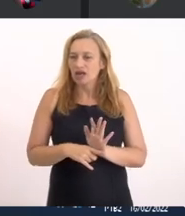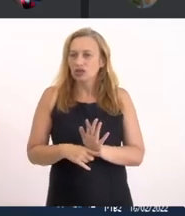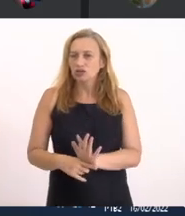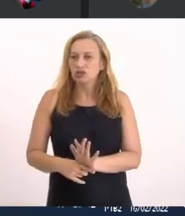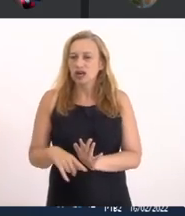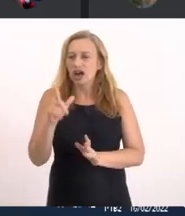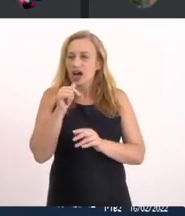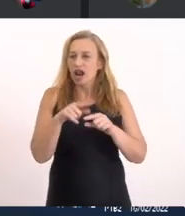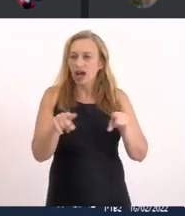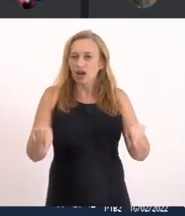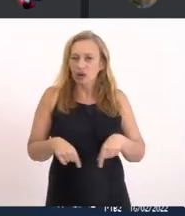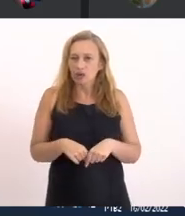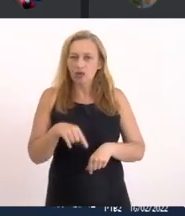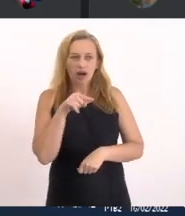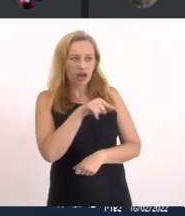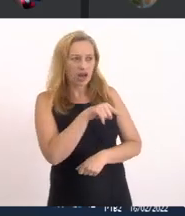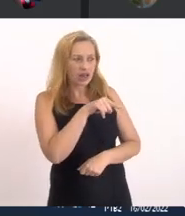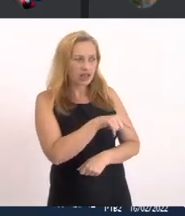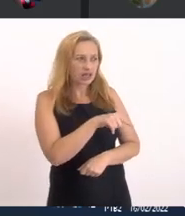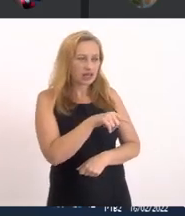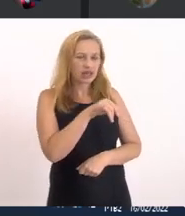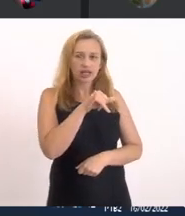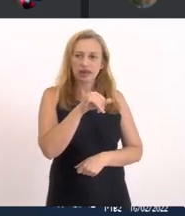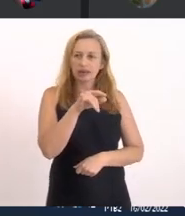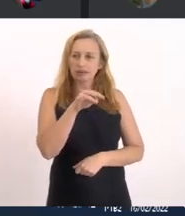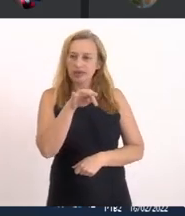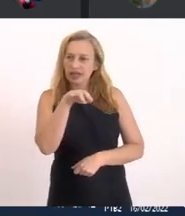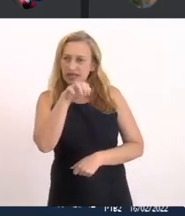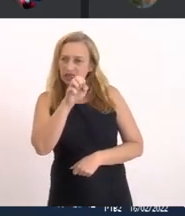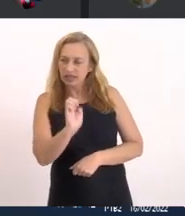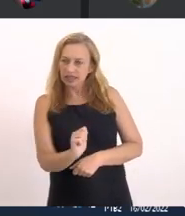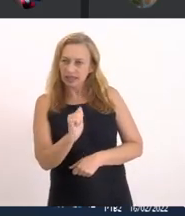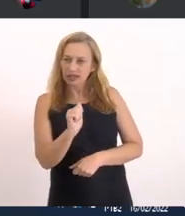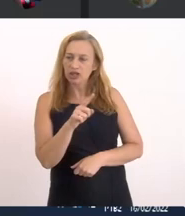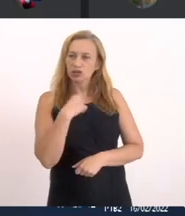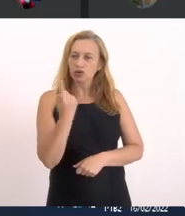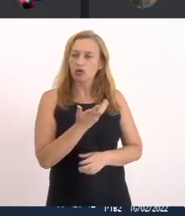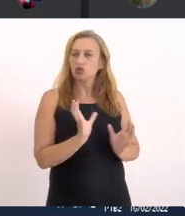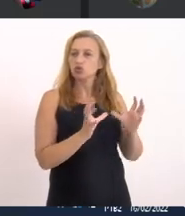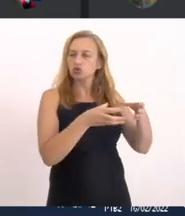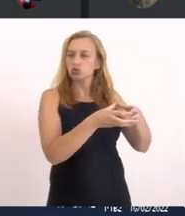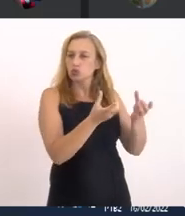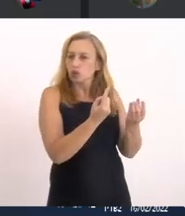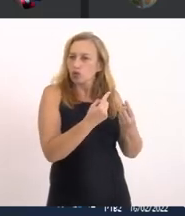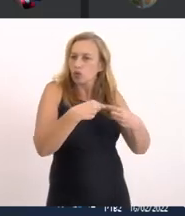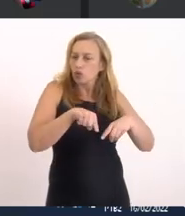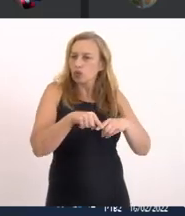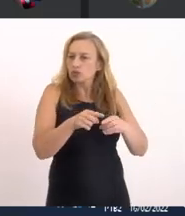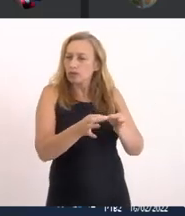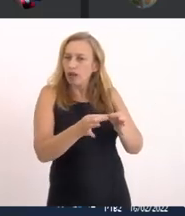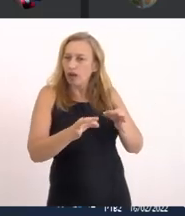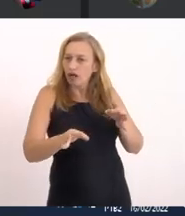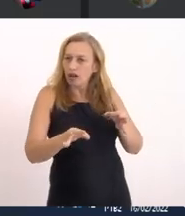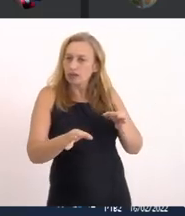Aqui na lagoa De Piratinho Itaipu Nós Do comitê Fomos contra Prolongar o mole Porque isso